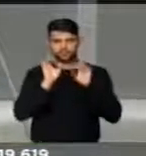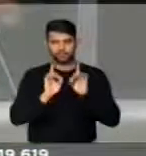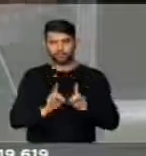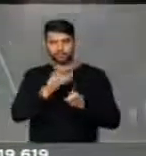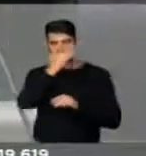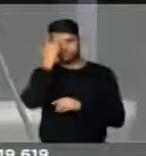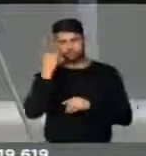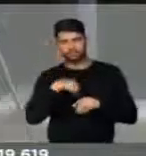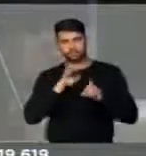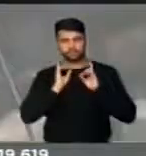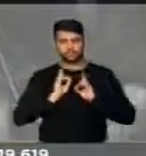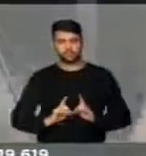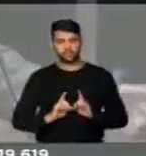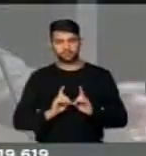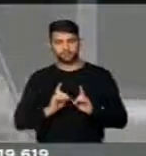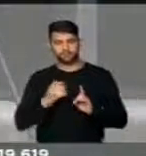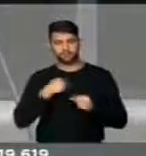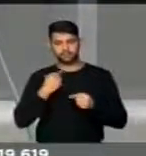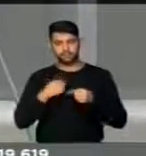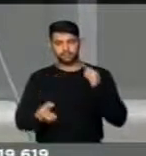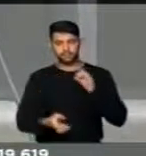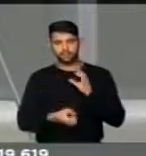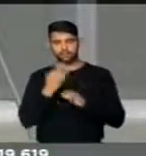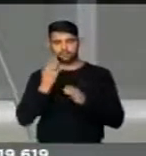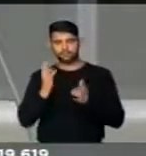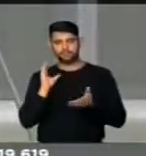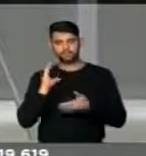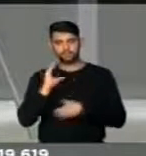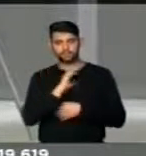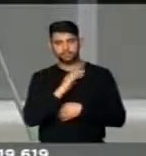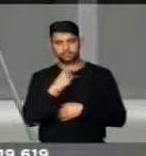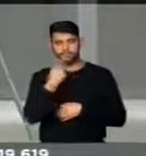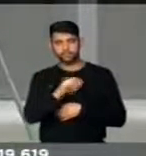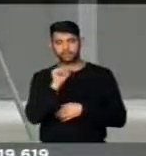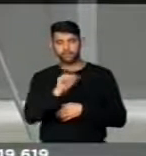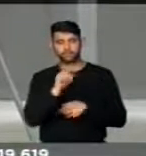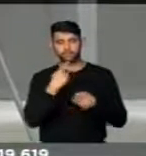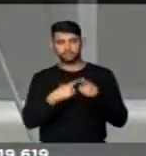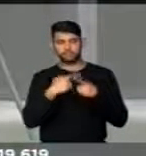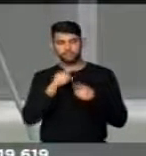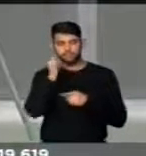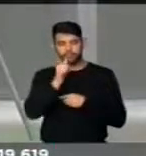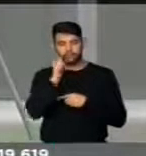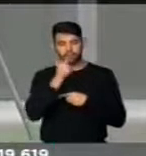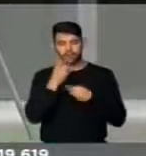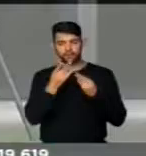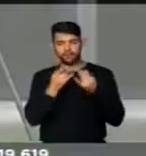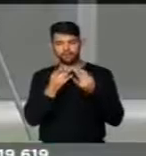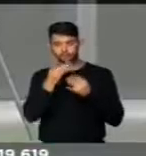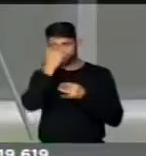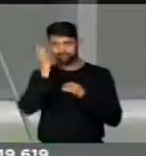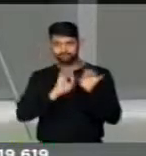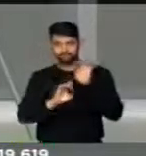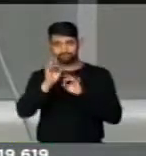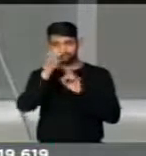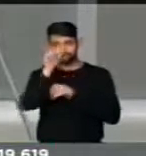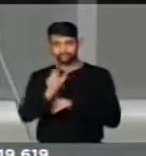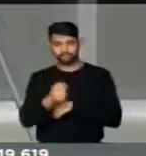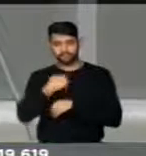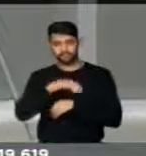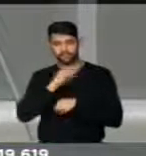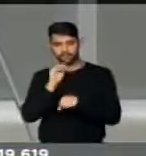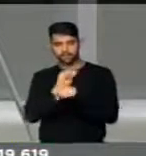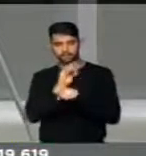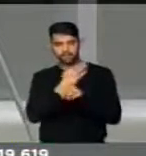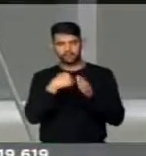Direitos das Pessoas com Deficiência. Eu sou contra a criação de uma comissão como essa, porque a mulher é tão preciosa que ela é